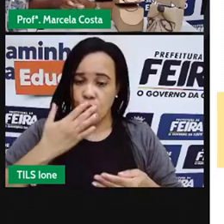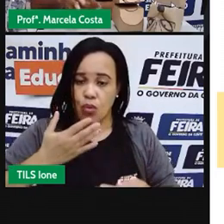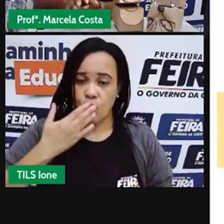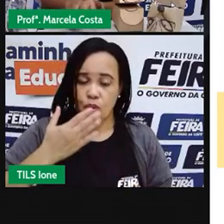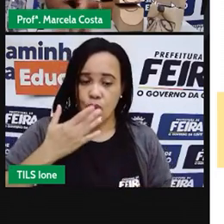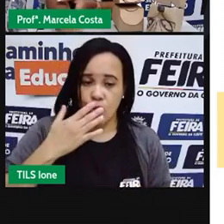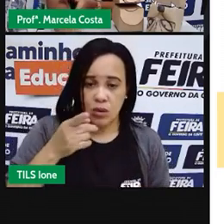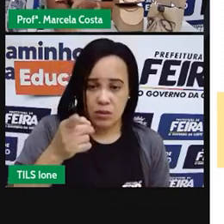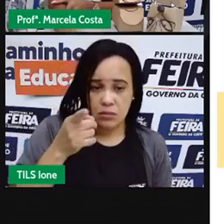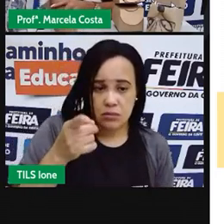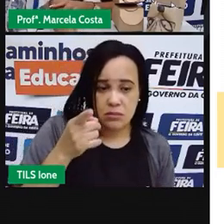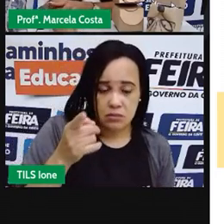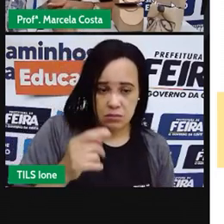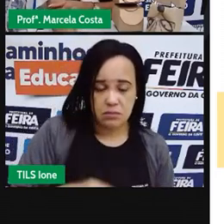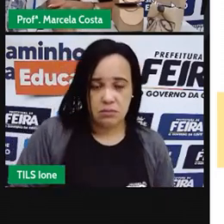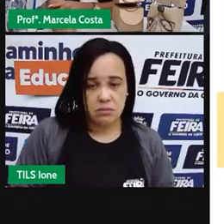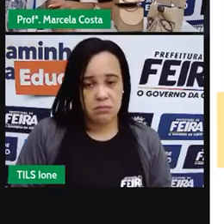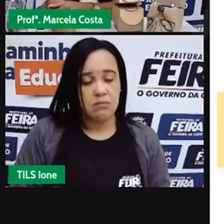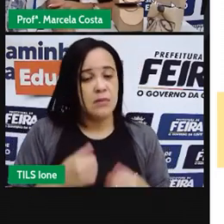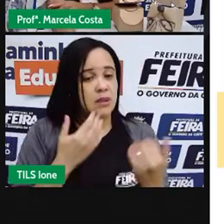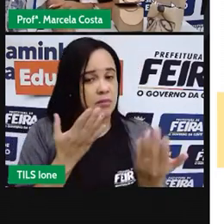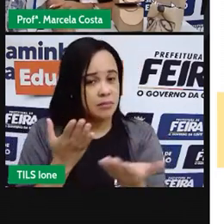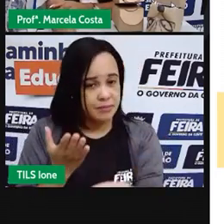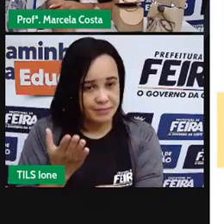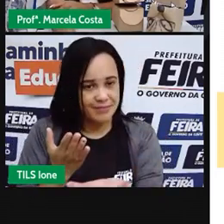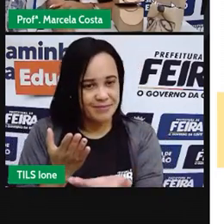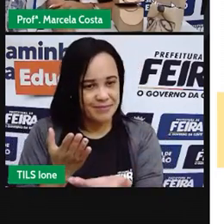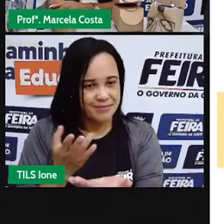Desse jeitinho que estava aparecendo na imagem.